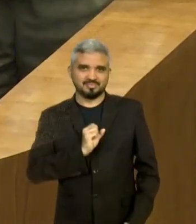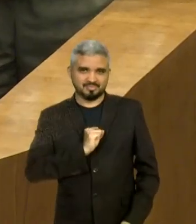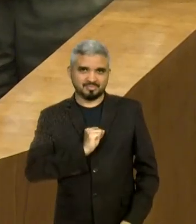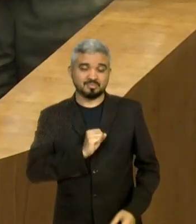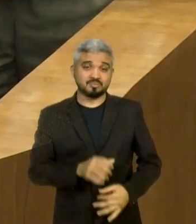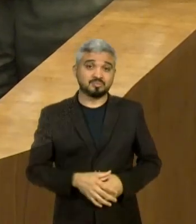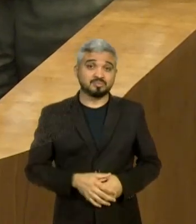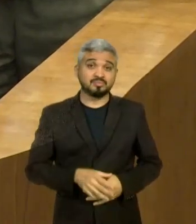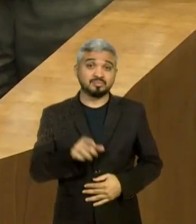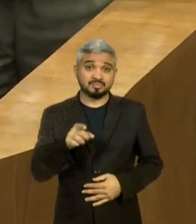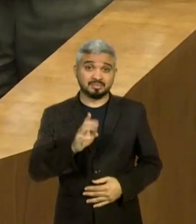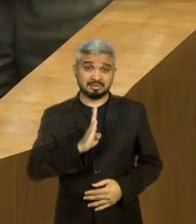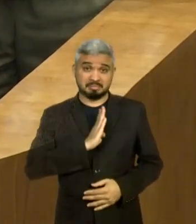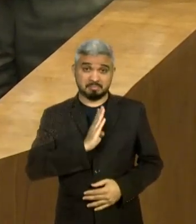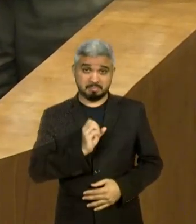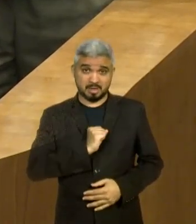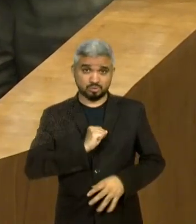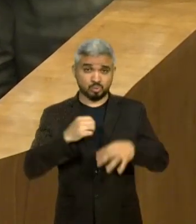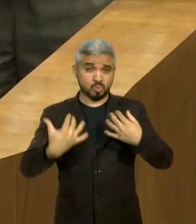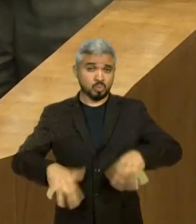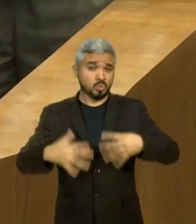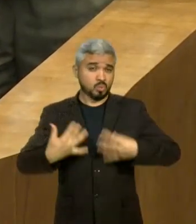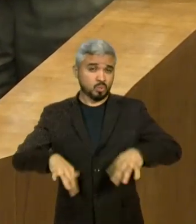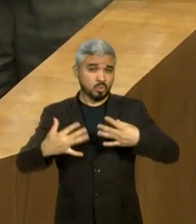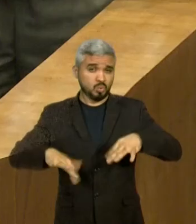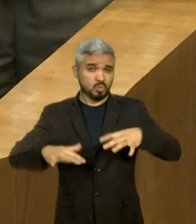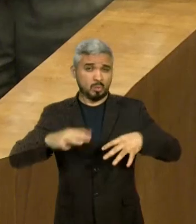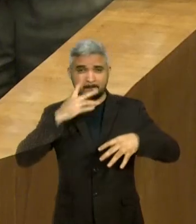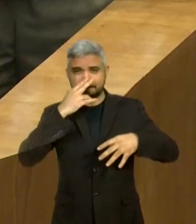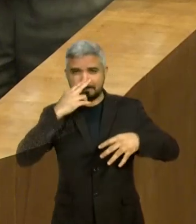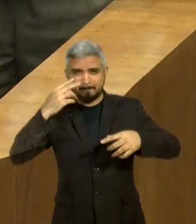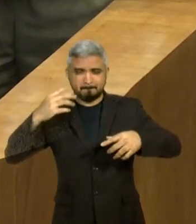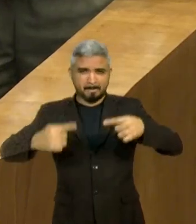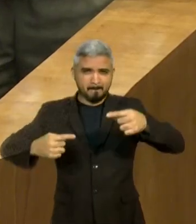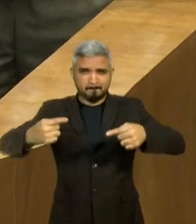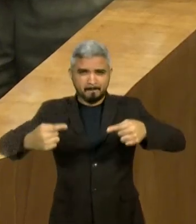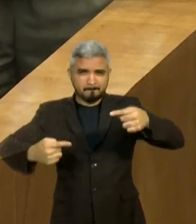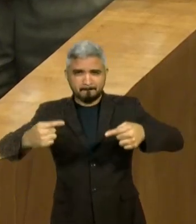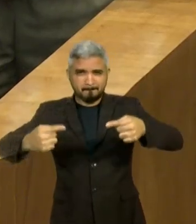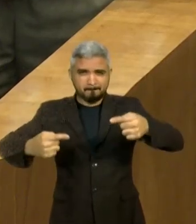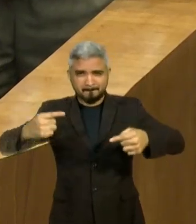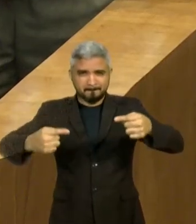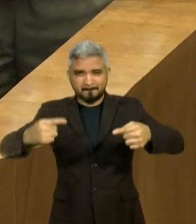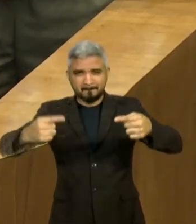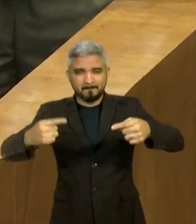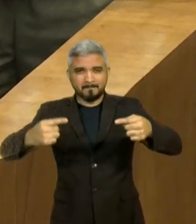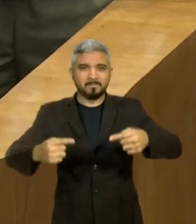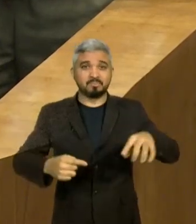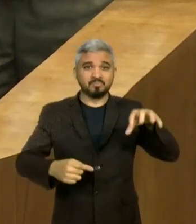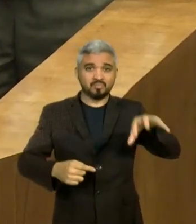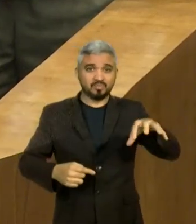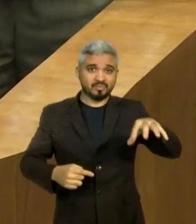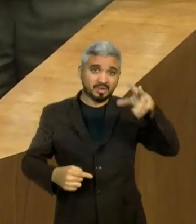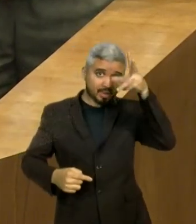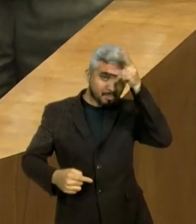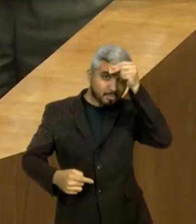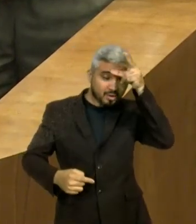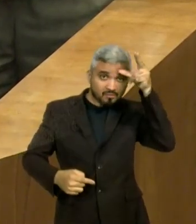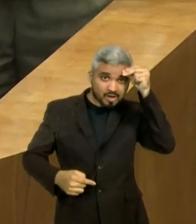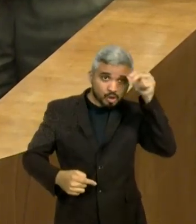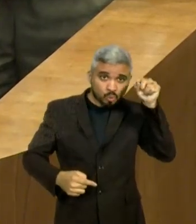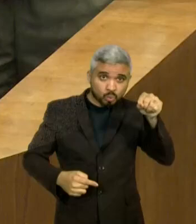disputa acirrada entre a máquina da prefeitura e a vontade do povo.